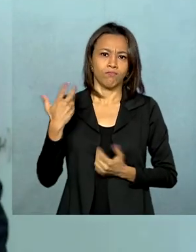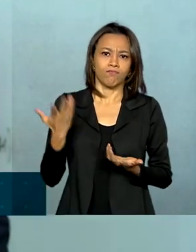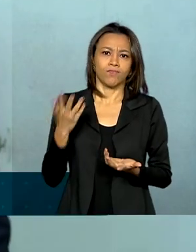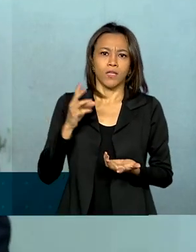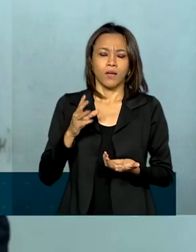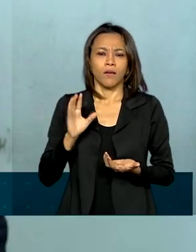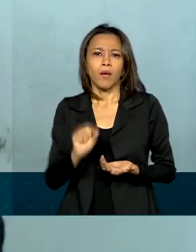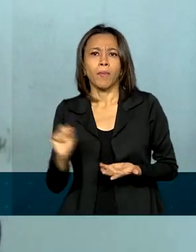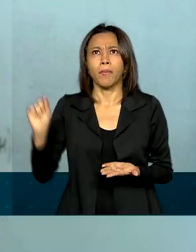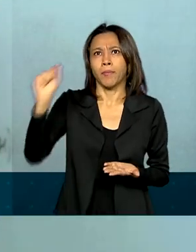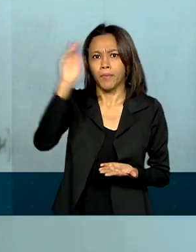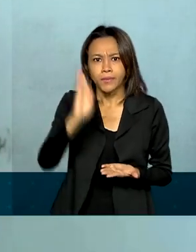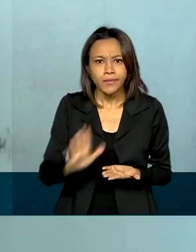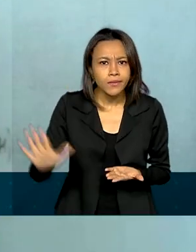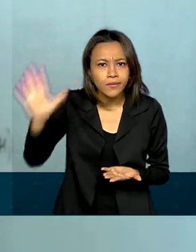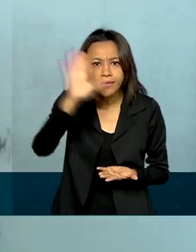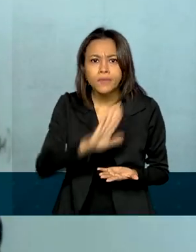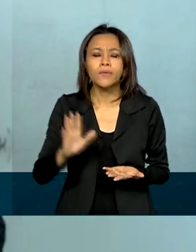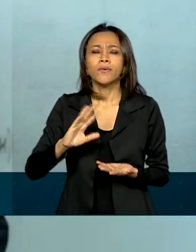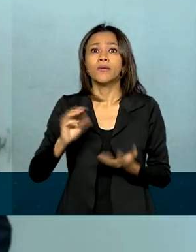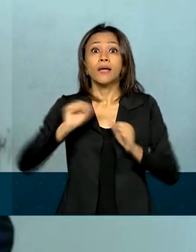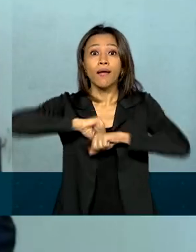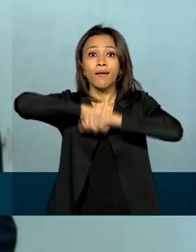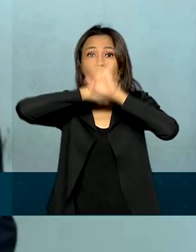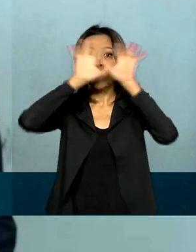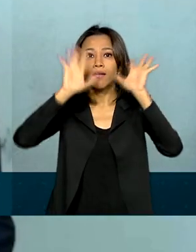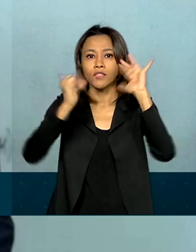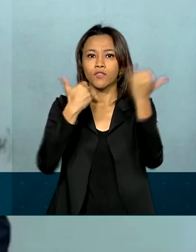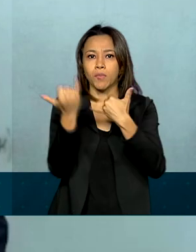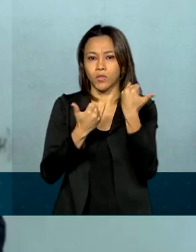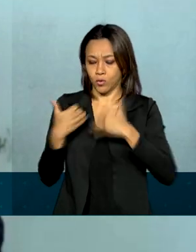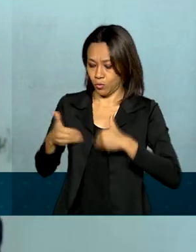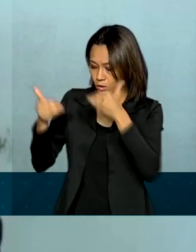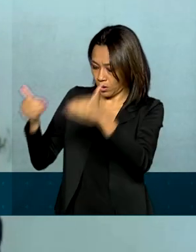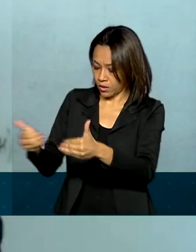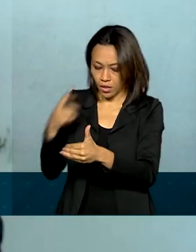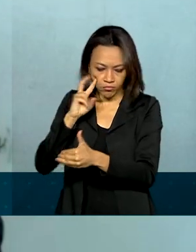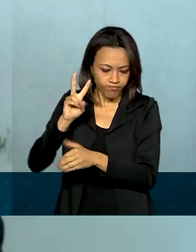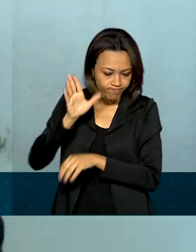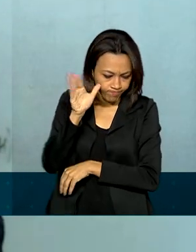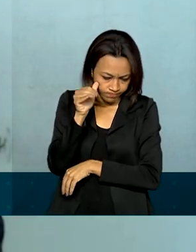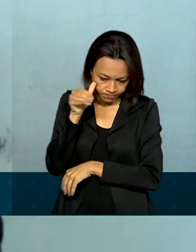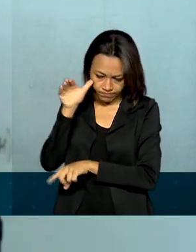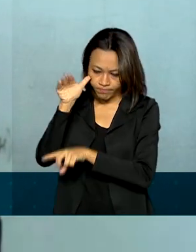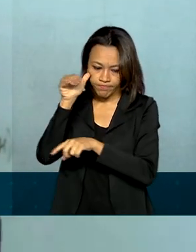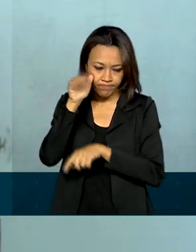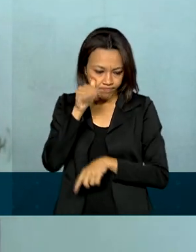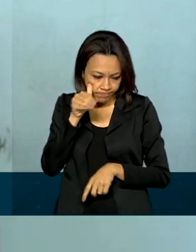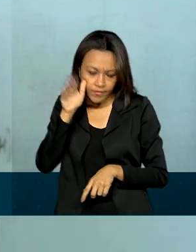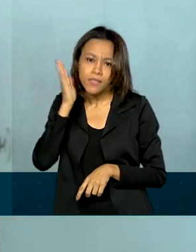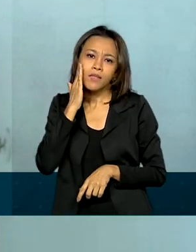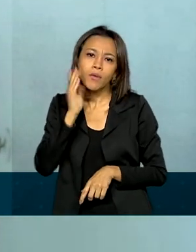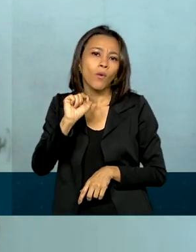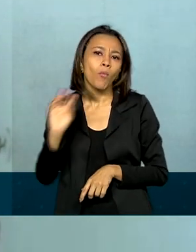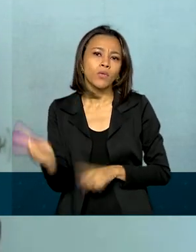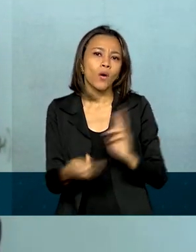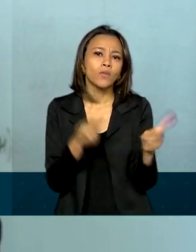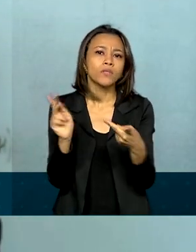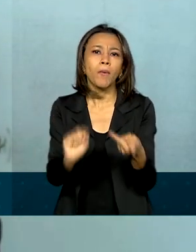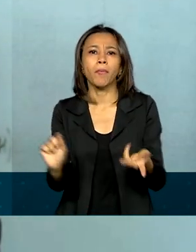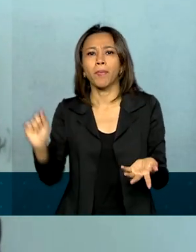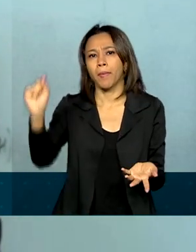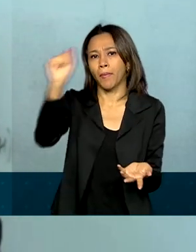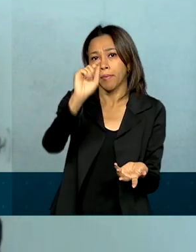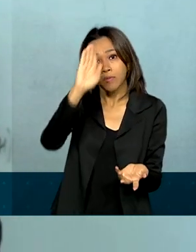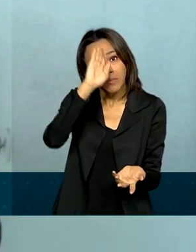dar publicidade às informações do Ministério, das suas diversas dimensões para os nossos principais clientes,